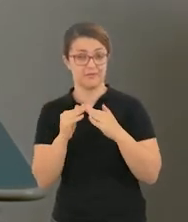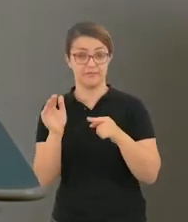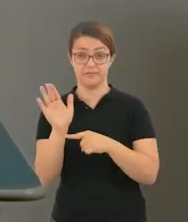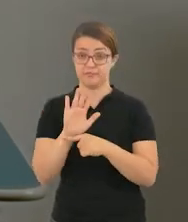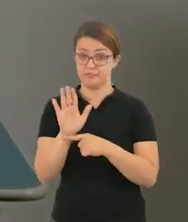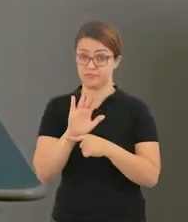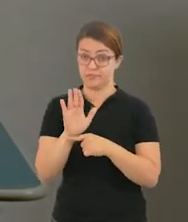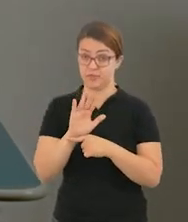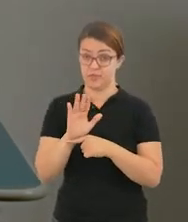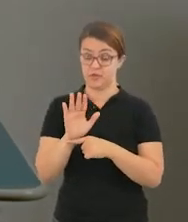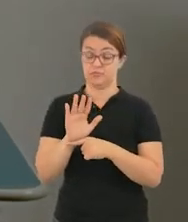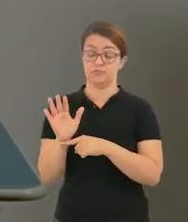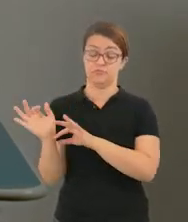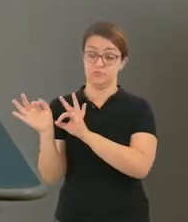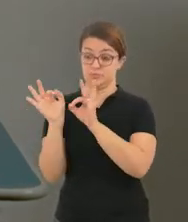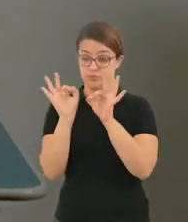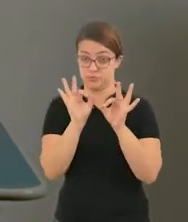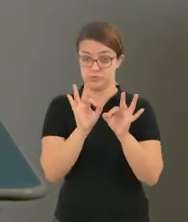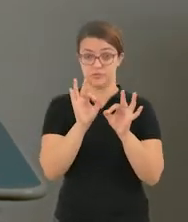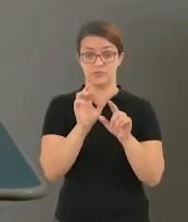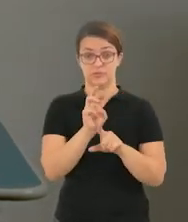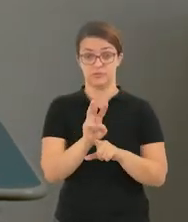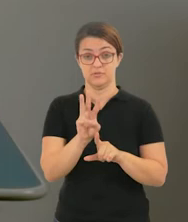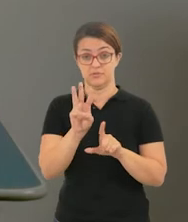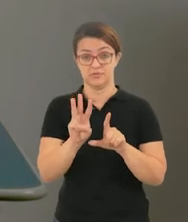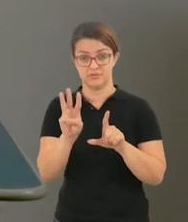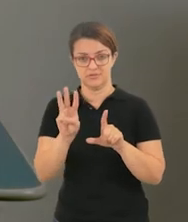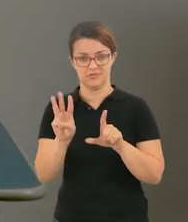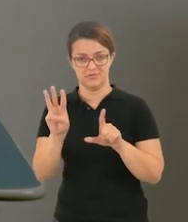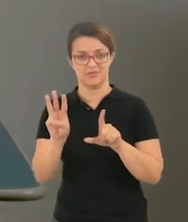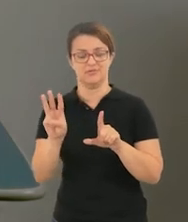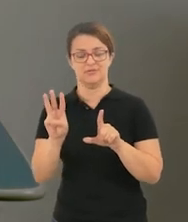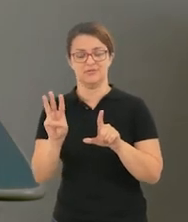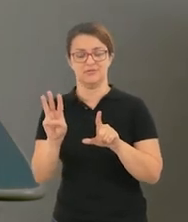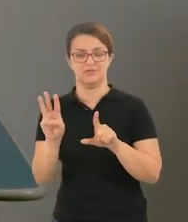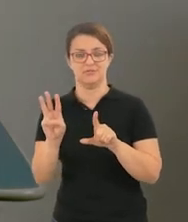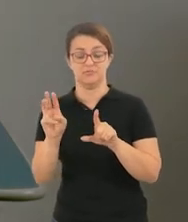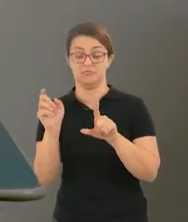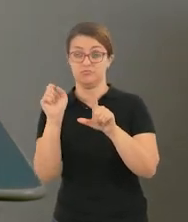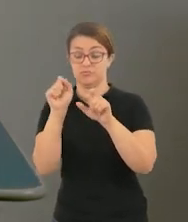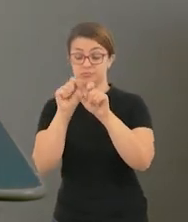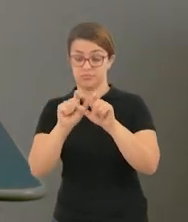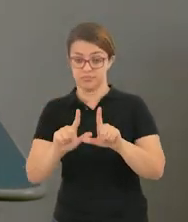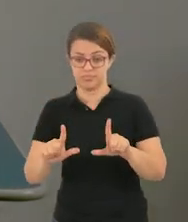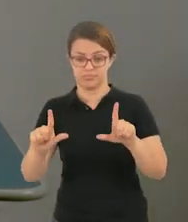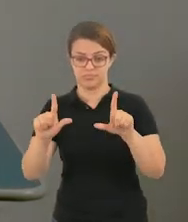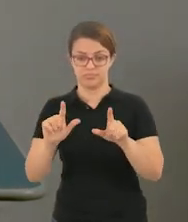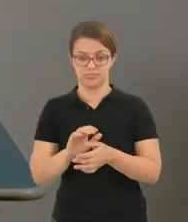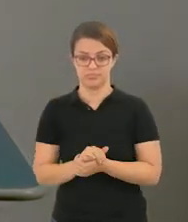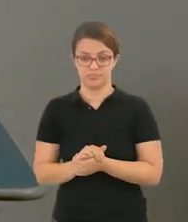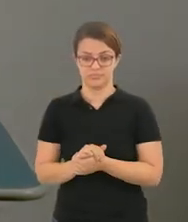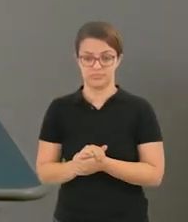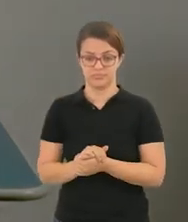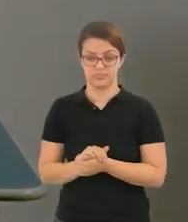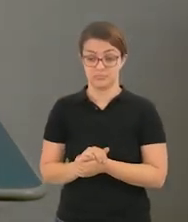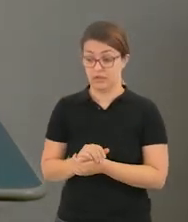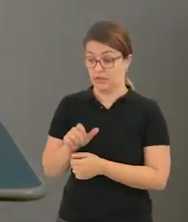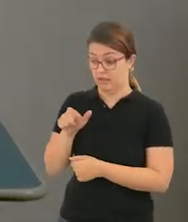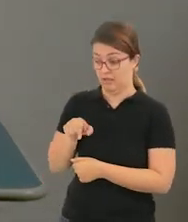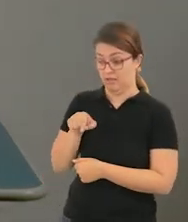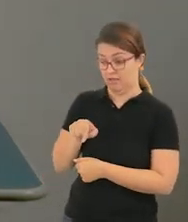vídeo que vocês vão acessar lá no lição de casa, vão fazer a pronúncia dos nomes dos animais de estimação, como vocês sabem, esse aqui é um dog.